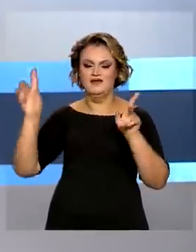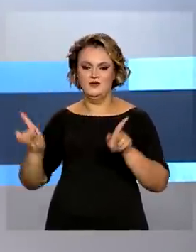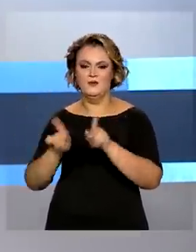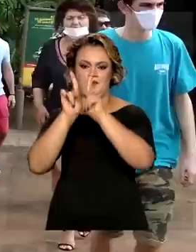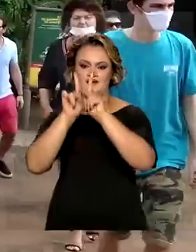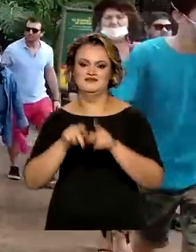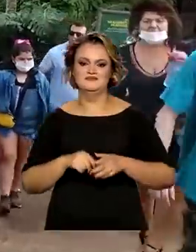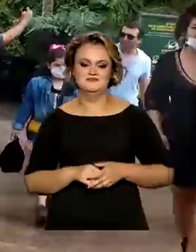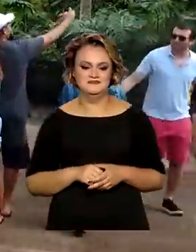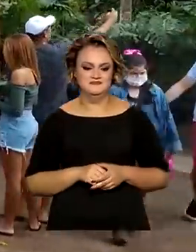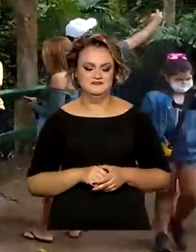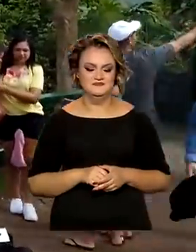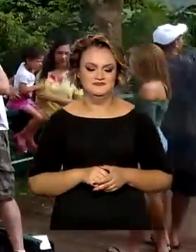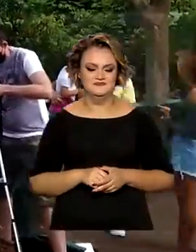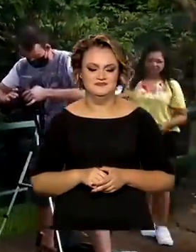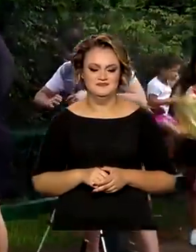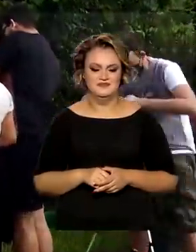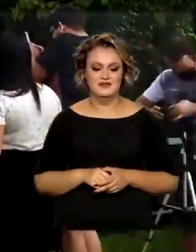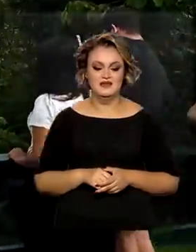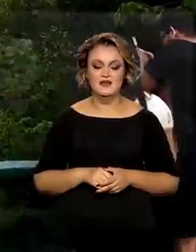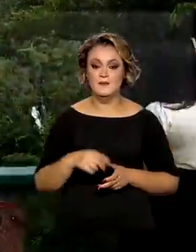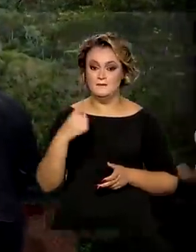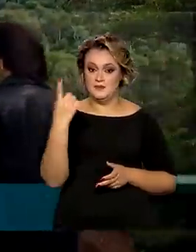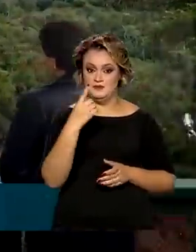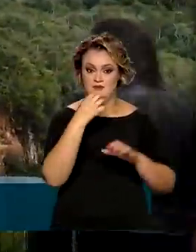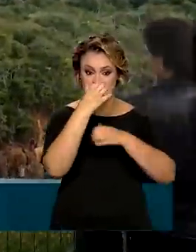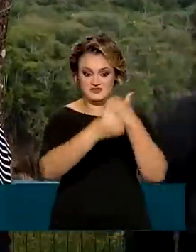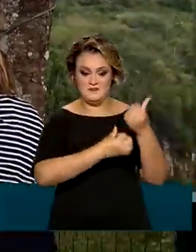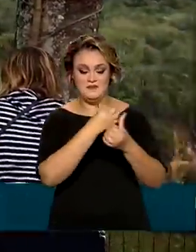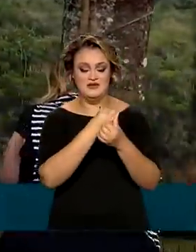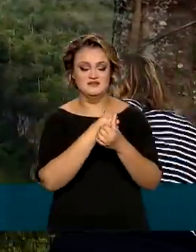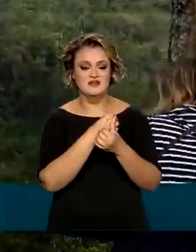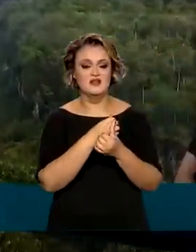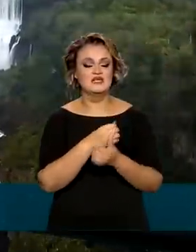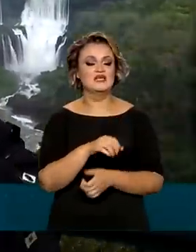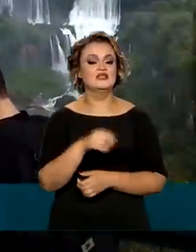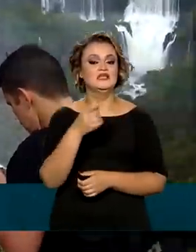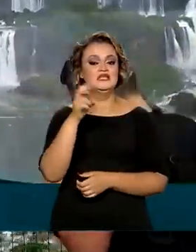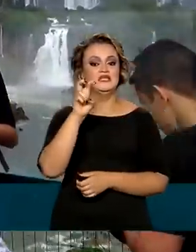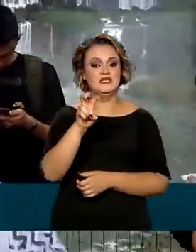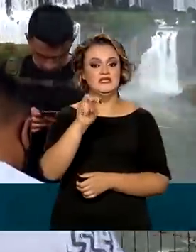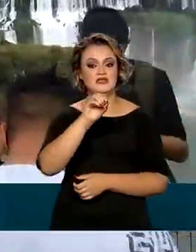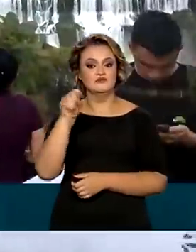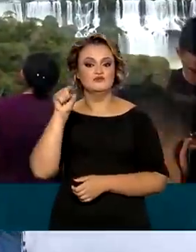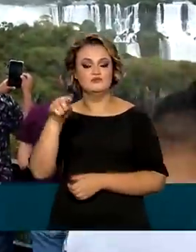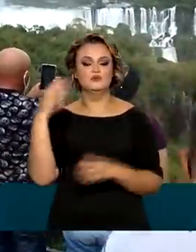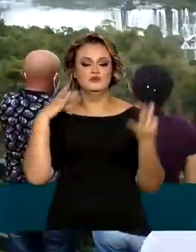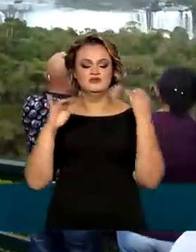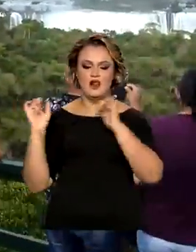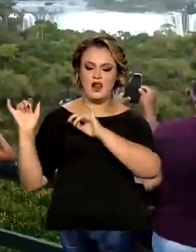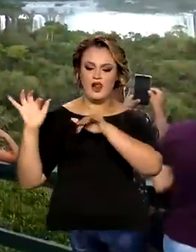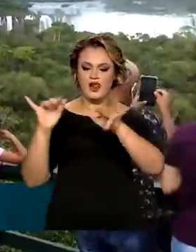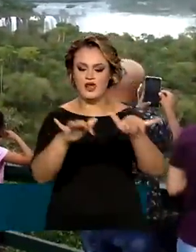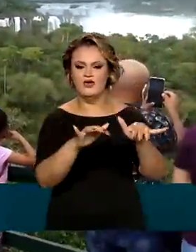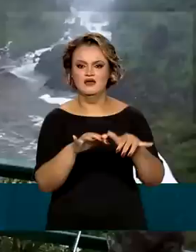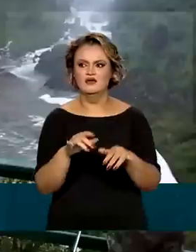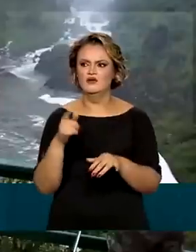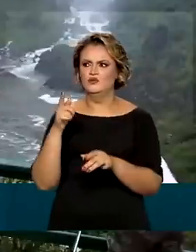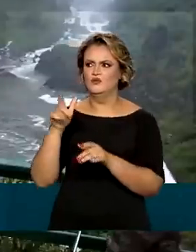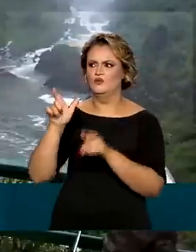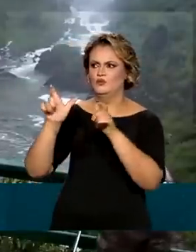Paris. Só neste primeiro semestre foram 500 mil turistas. Gente que veio de